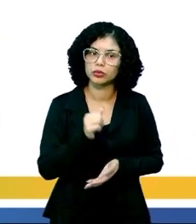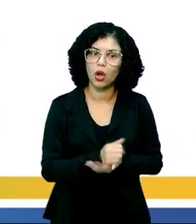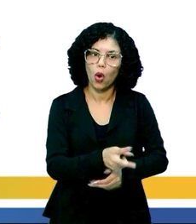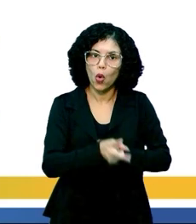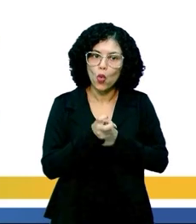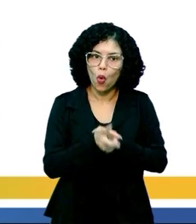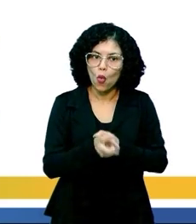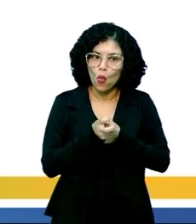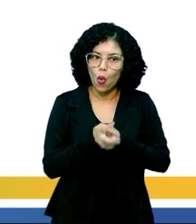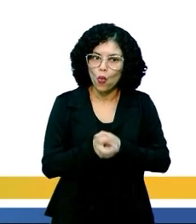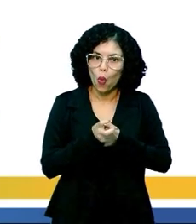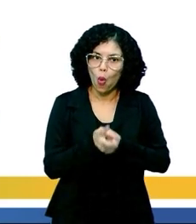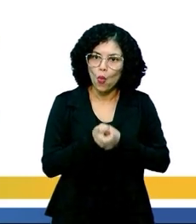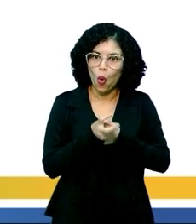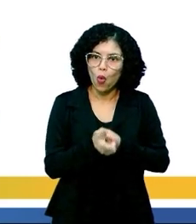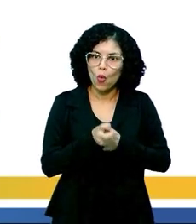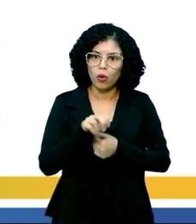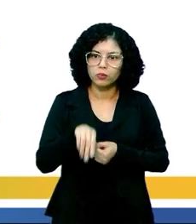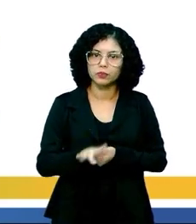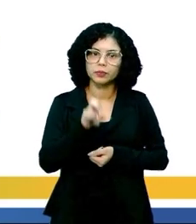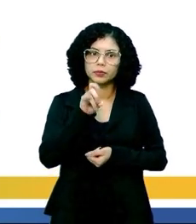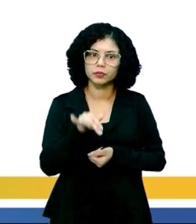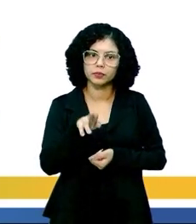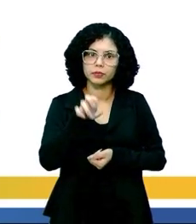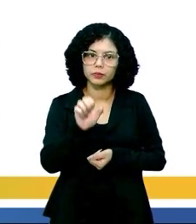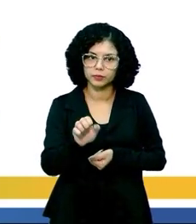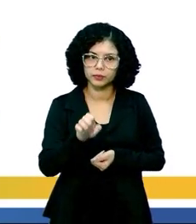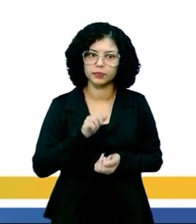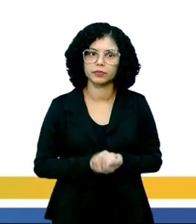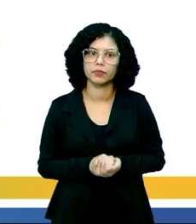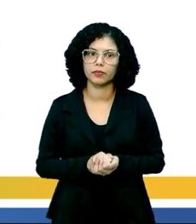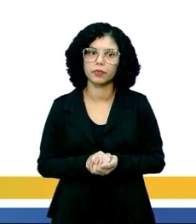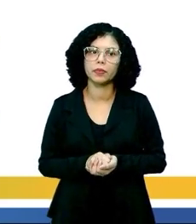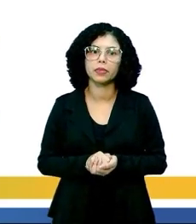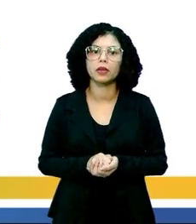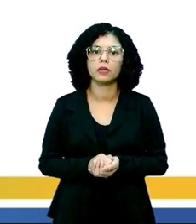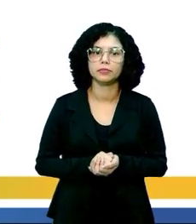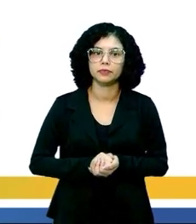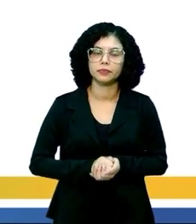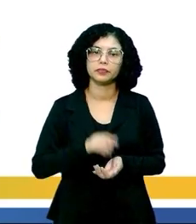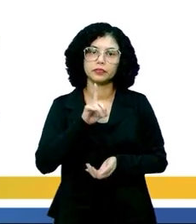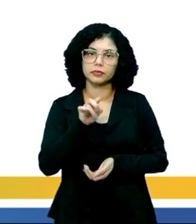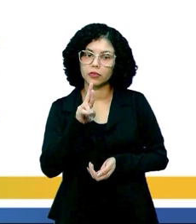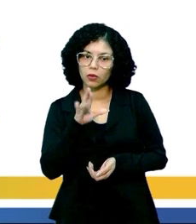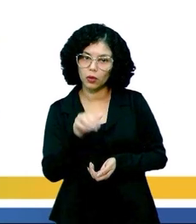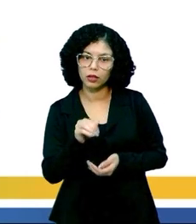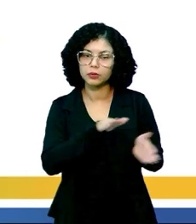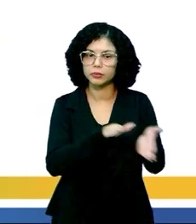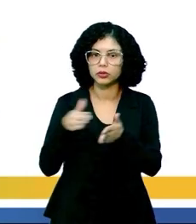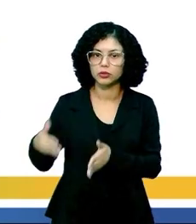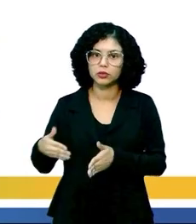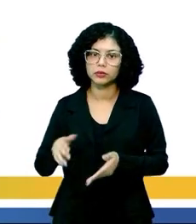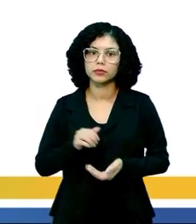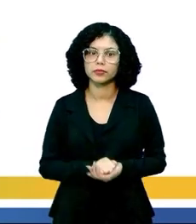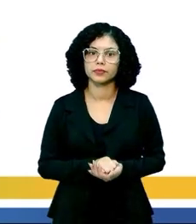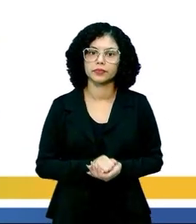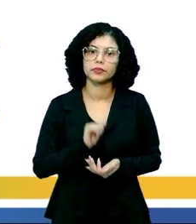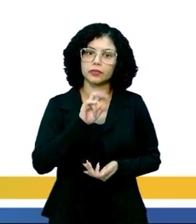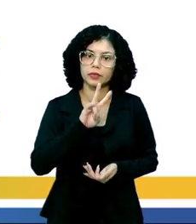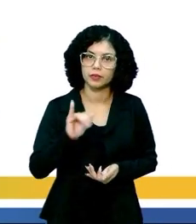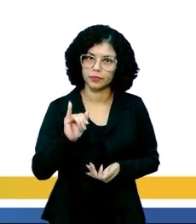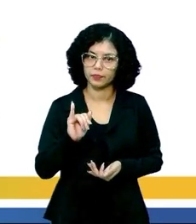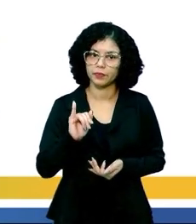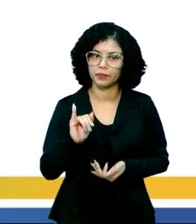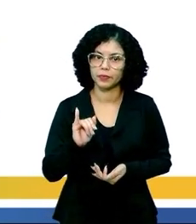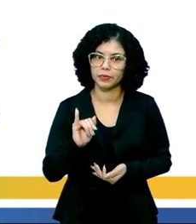né, fazer a digestão de proteínas. Só que o intestino delgado, pessoal, principalmente na parte do duodeno, vai ter a